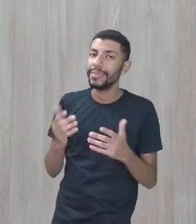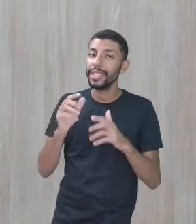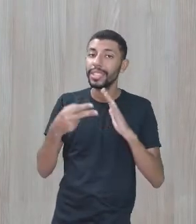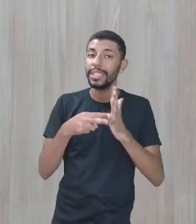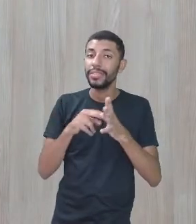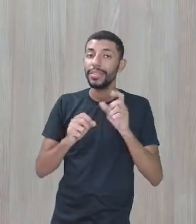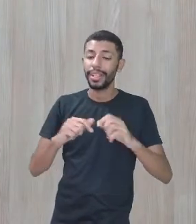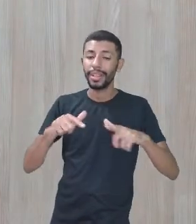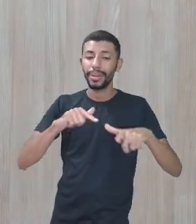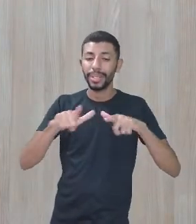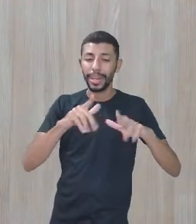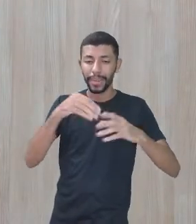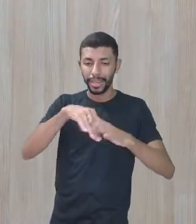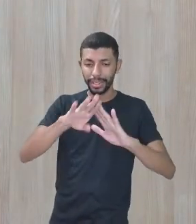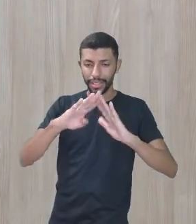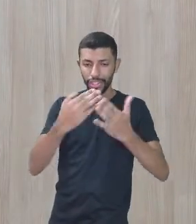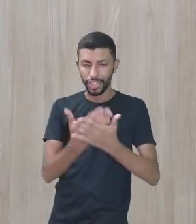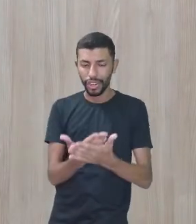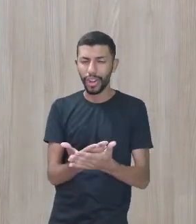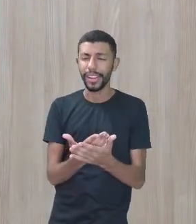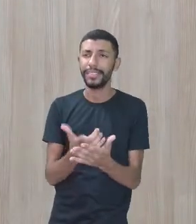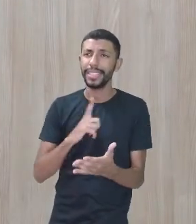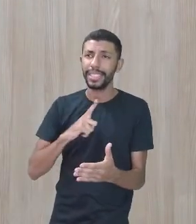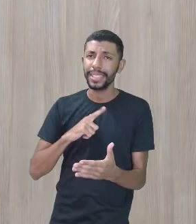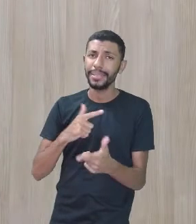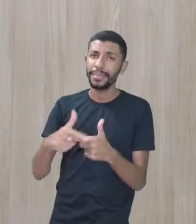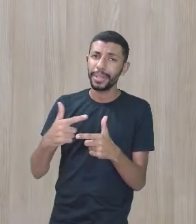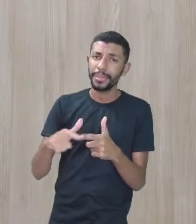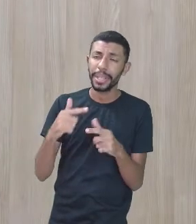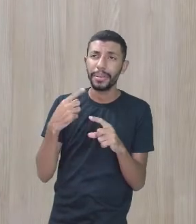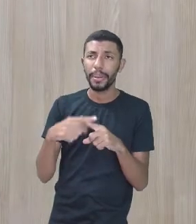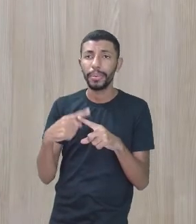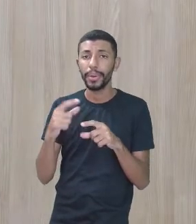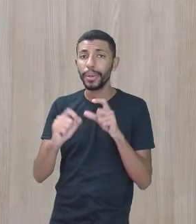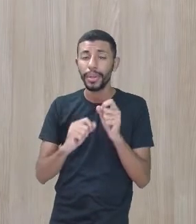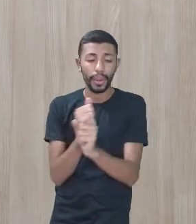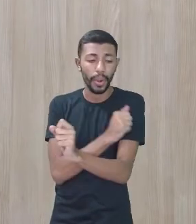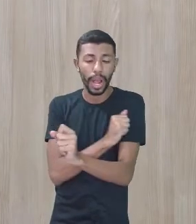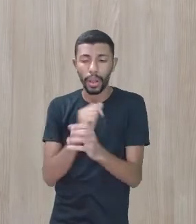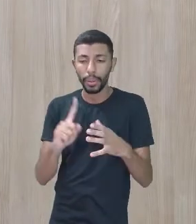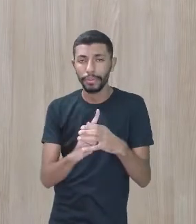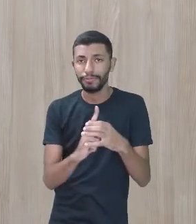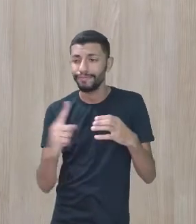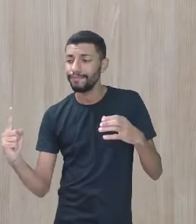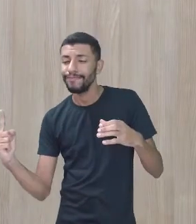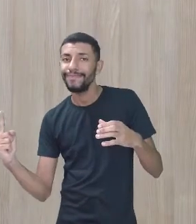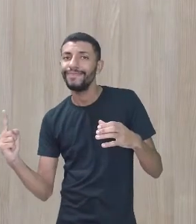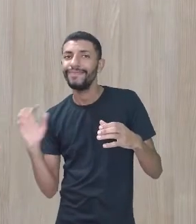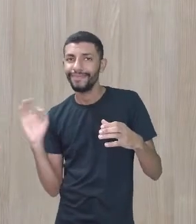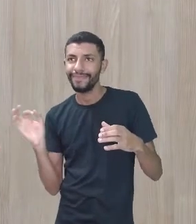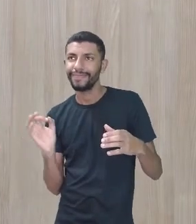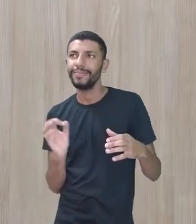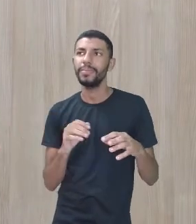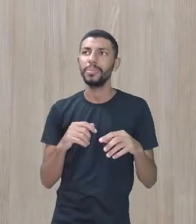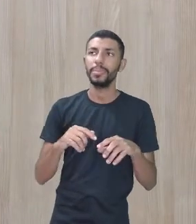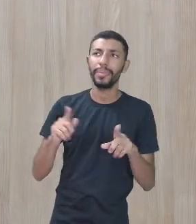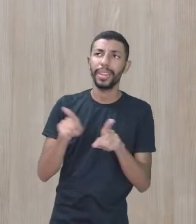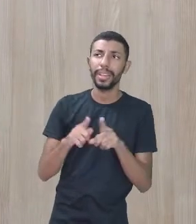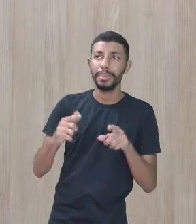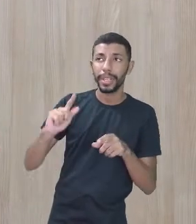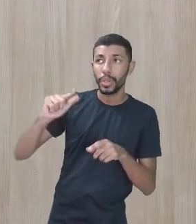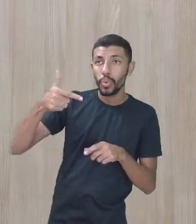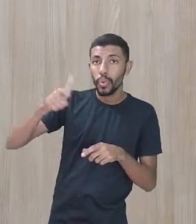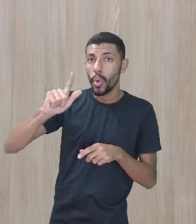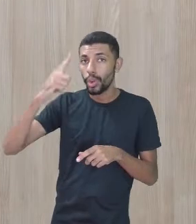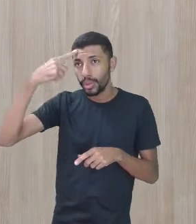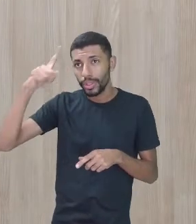escola vai ficar comprometido, porque aquele estudante, ele vai ficar afastado, ele não vai se envolver. E no outro dia, ele não vai